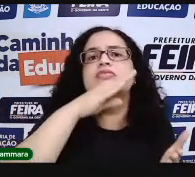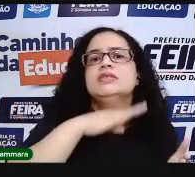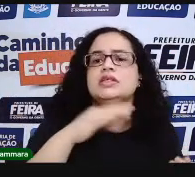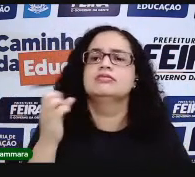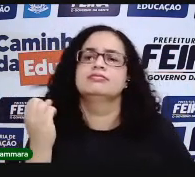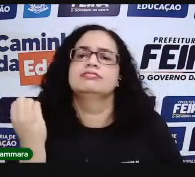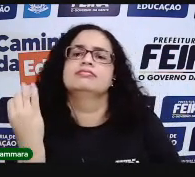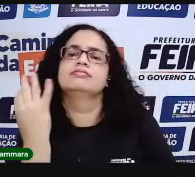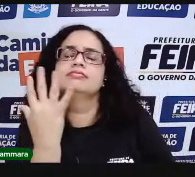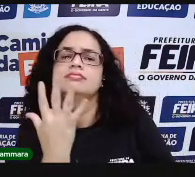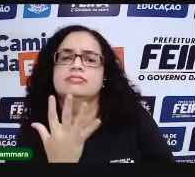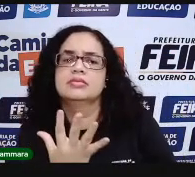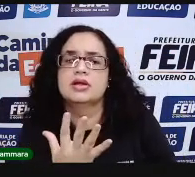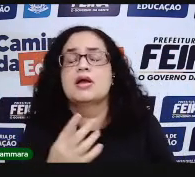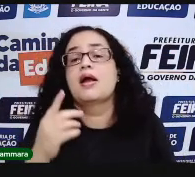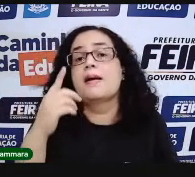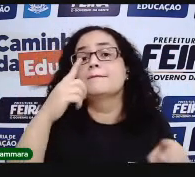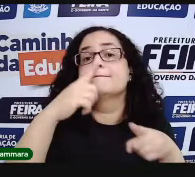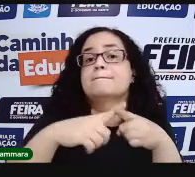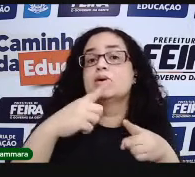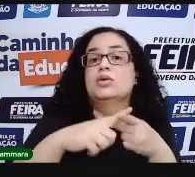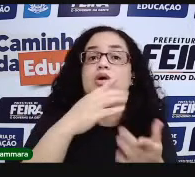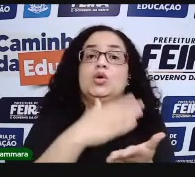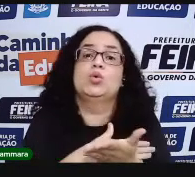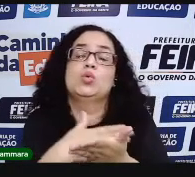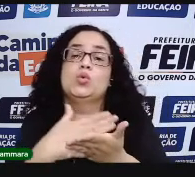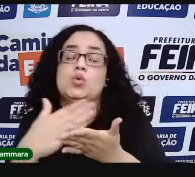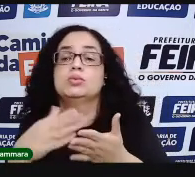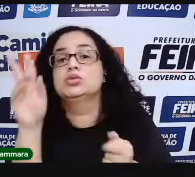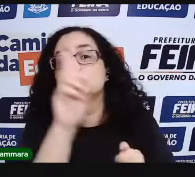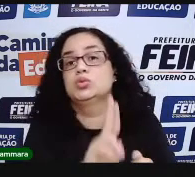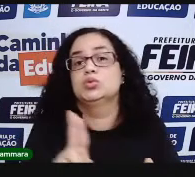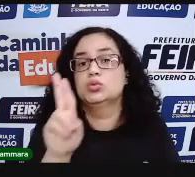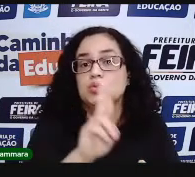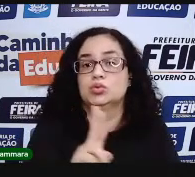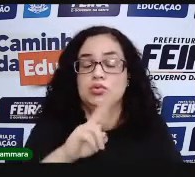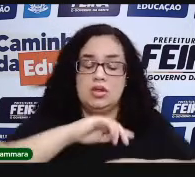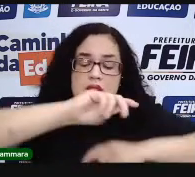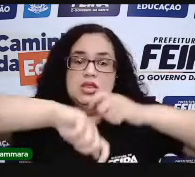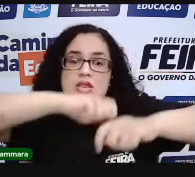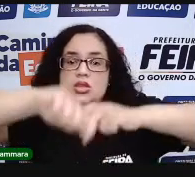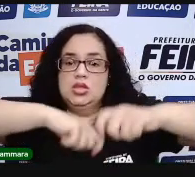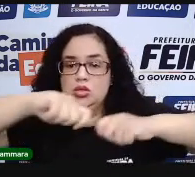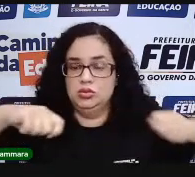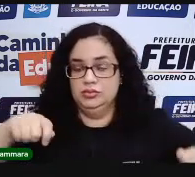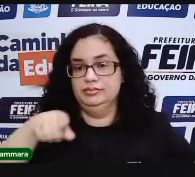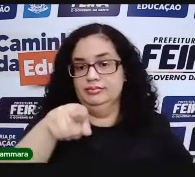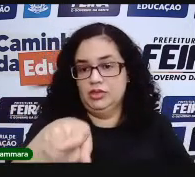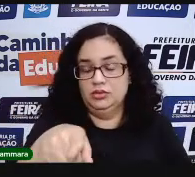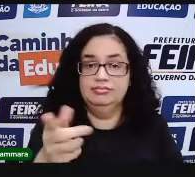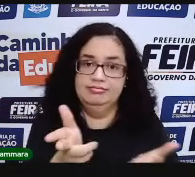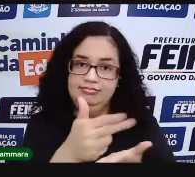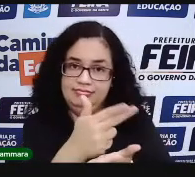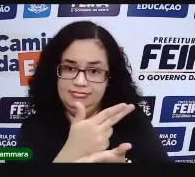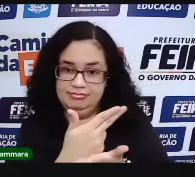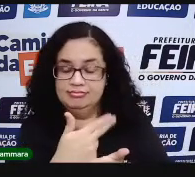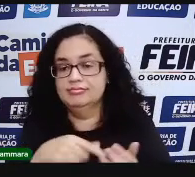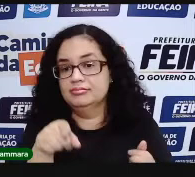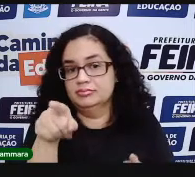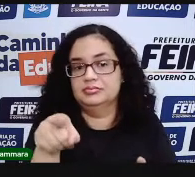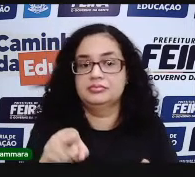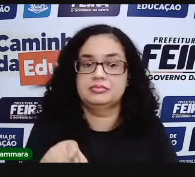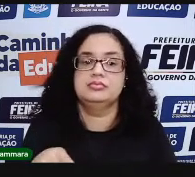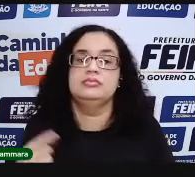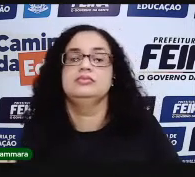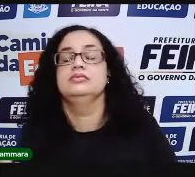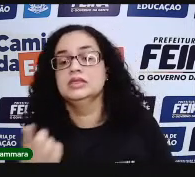quantidade, né? De correspondência. Porque ele começou, gente, a utilizar nós. Olha só, no desenho, na imagem